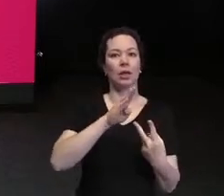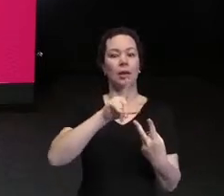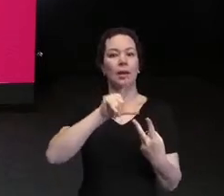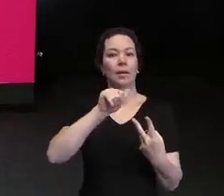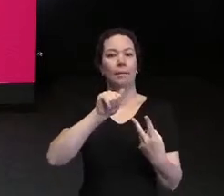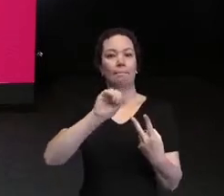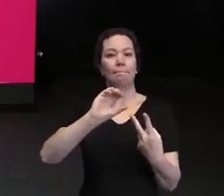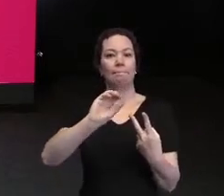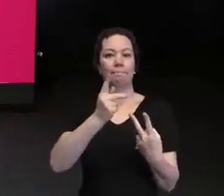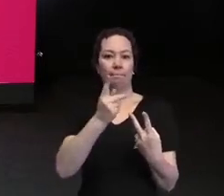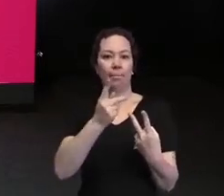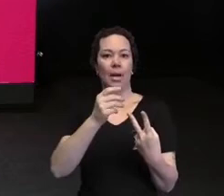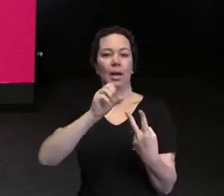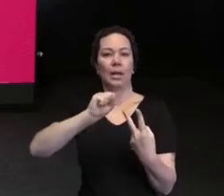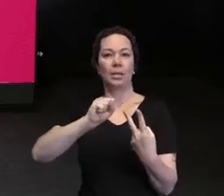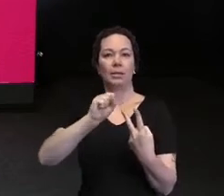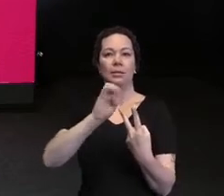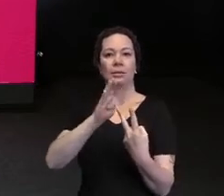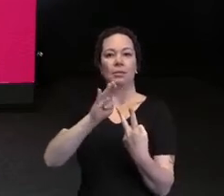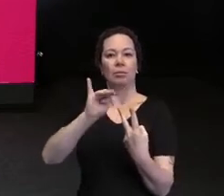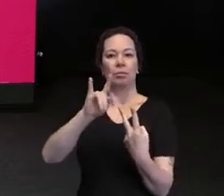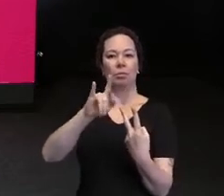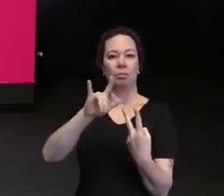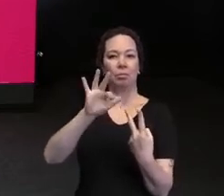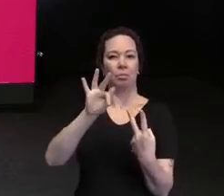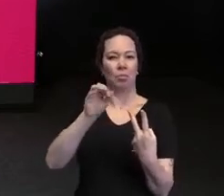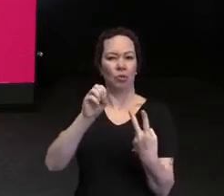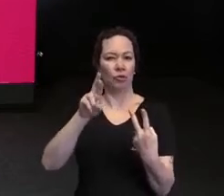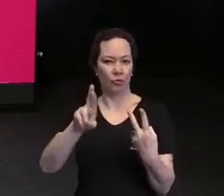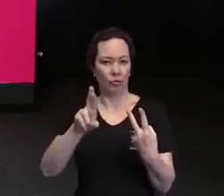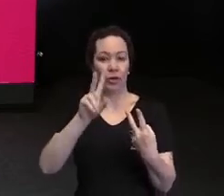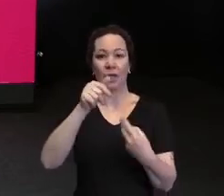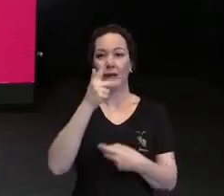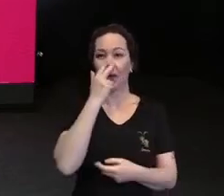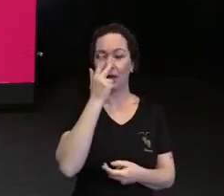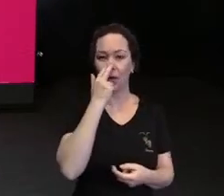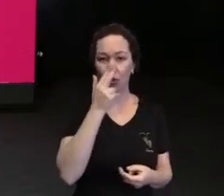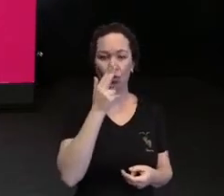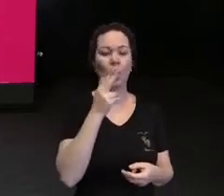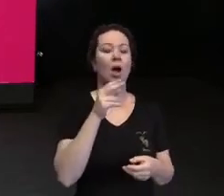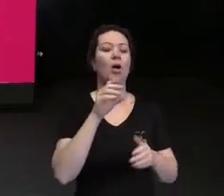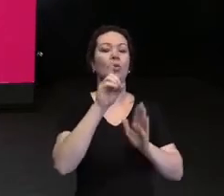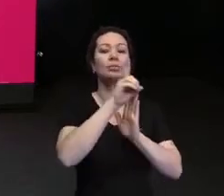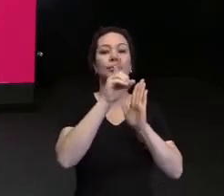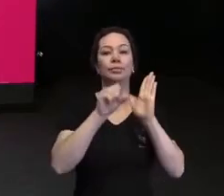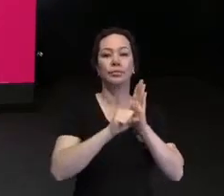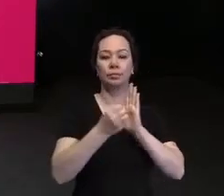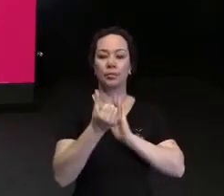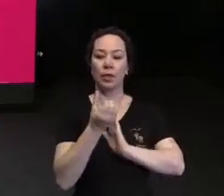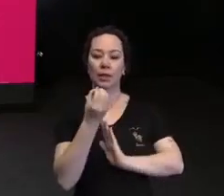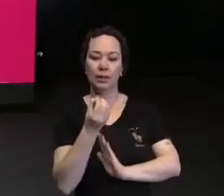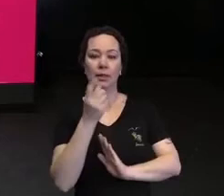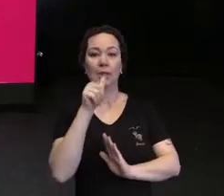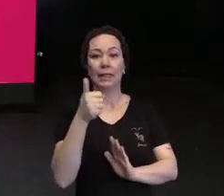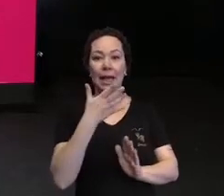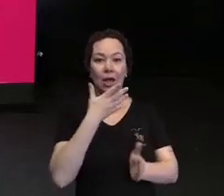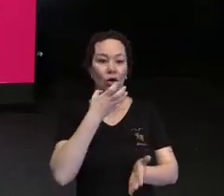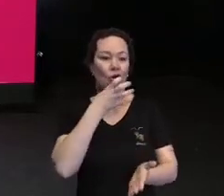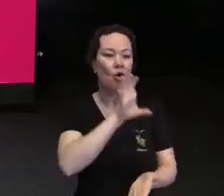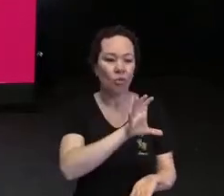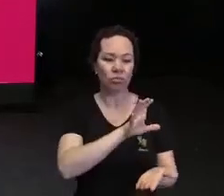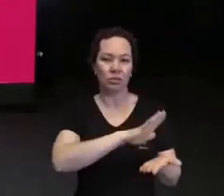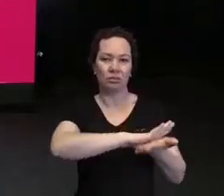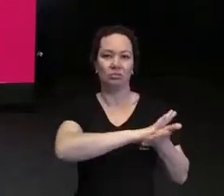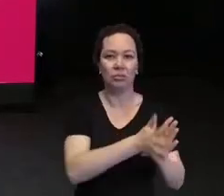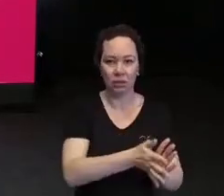que essa hashtag é a mesma usada no movimento dos anos 60, que era contra o preconceito e a favor da valorização